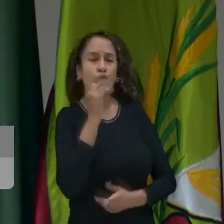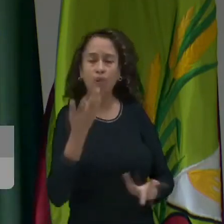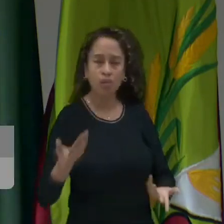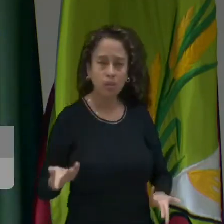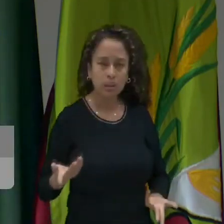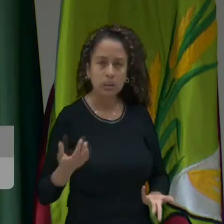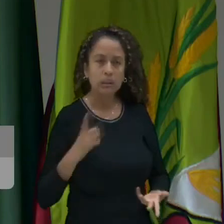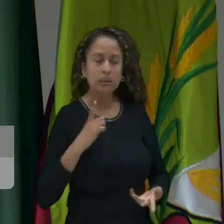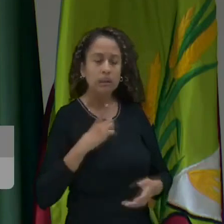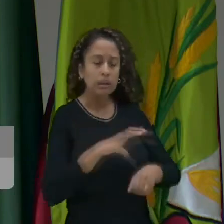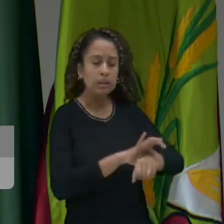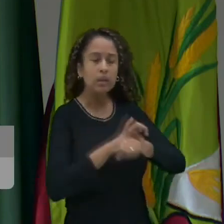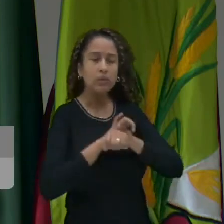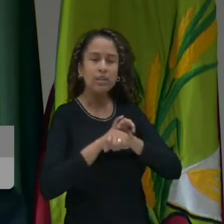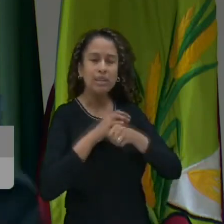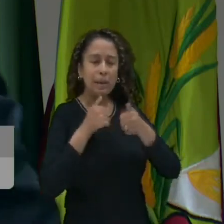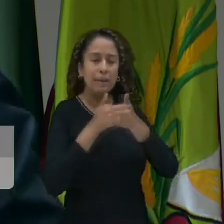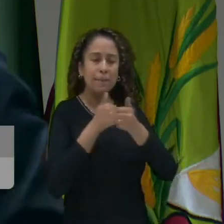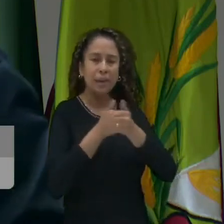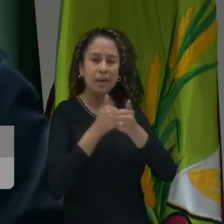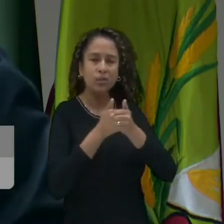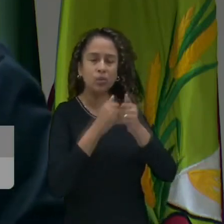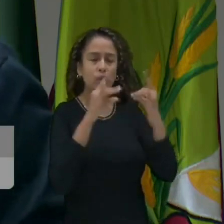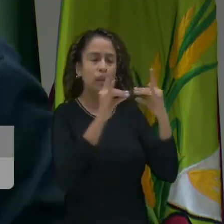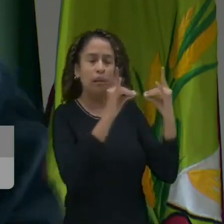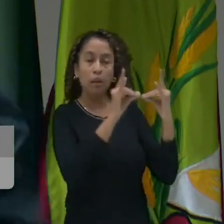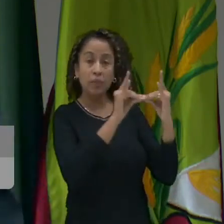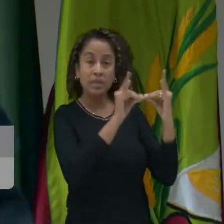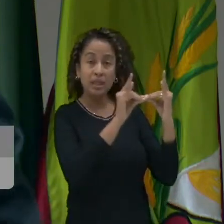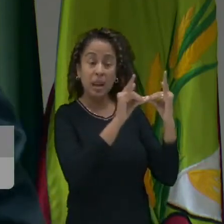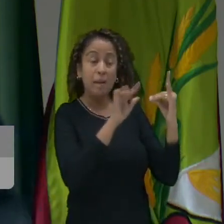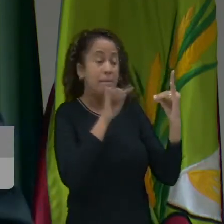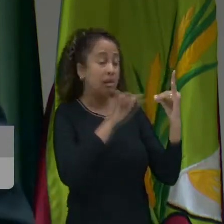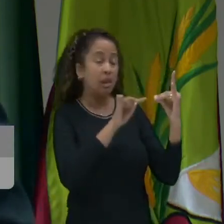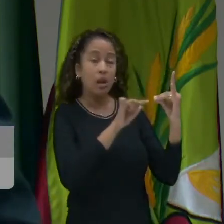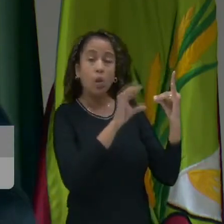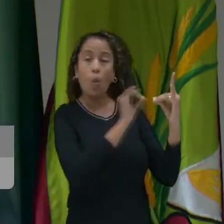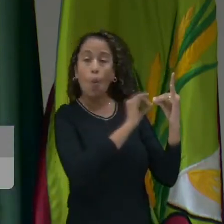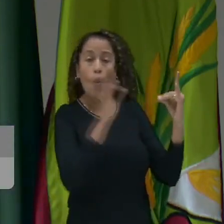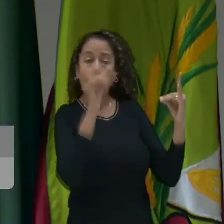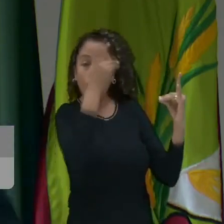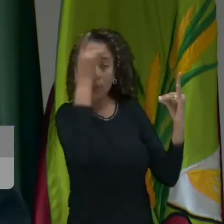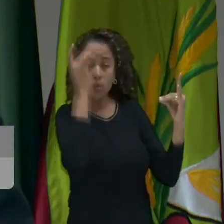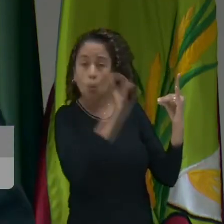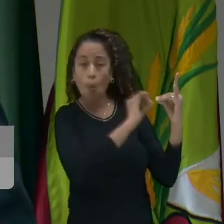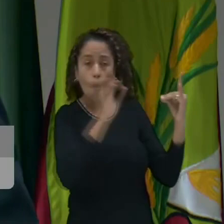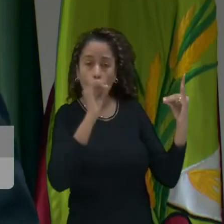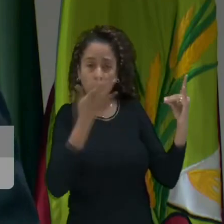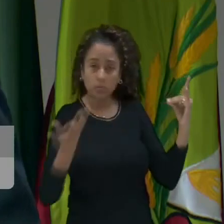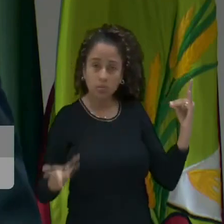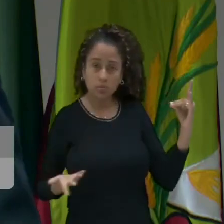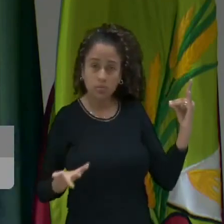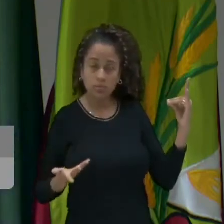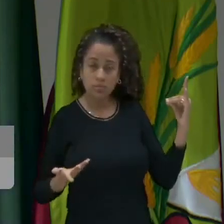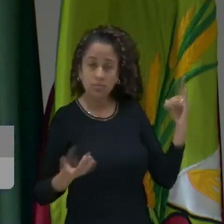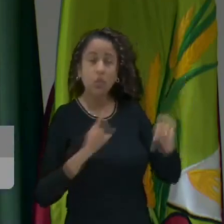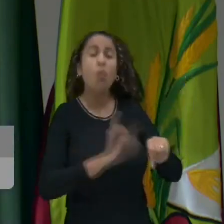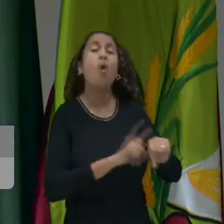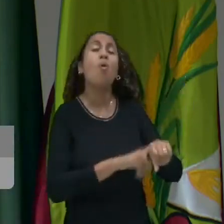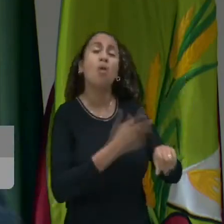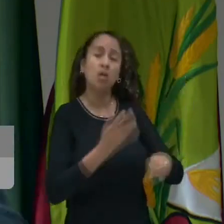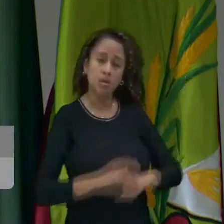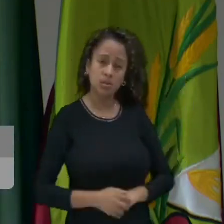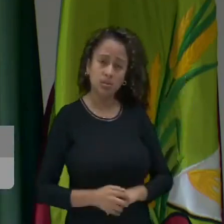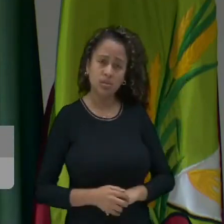lá do lado da pinguela, da passarela, se não tem ninguém lá? O que adianta? Não tem. Qual é o horário que está lá? Isso é